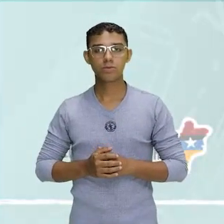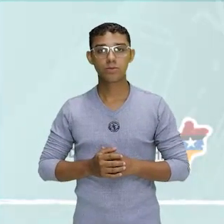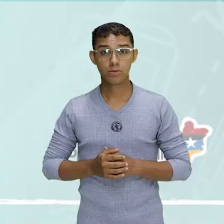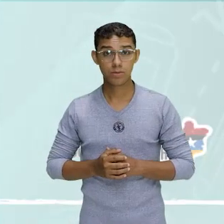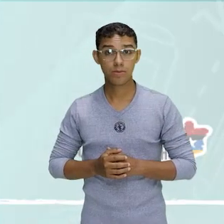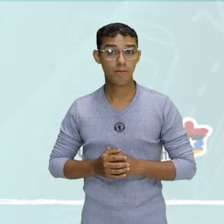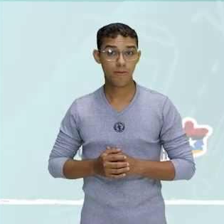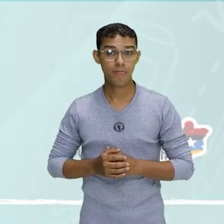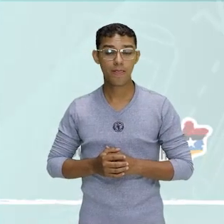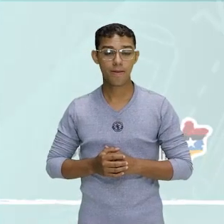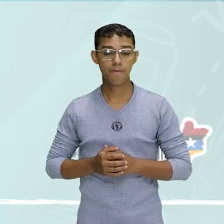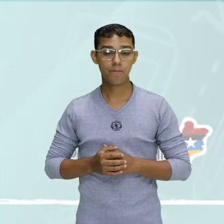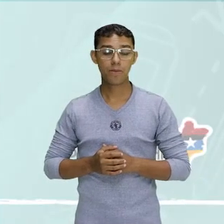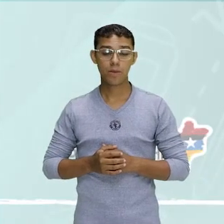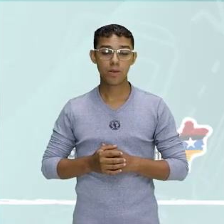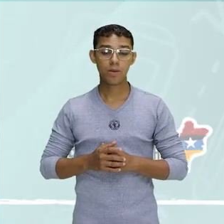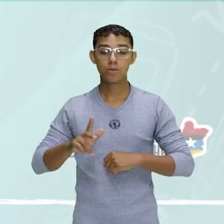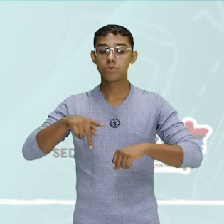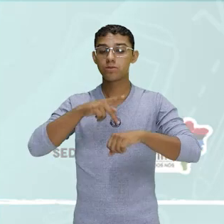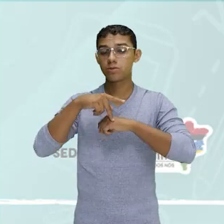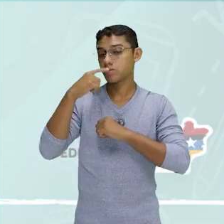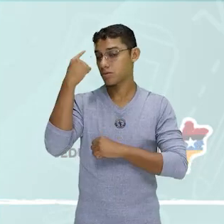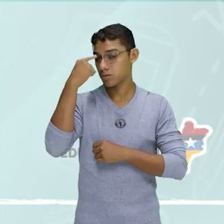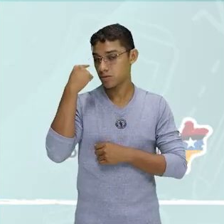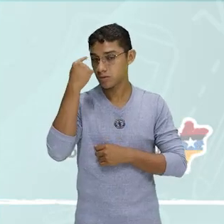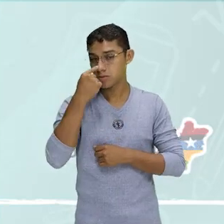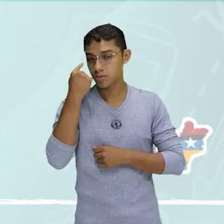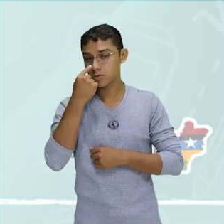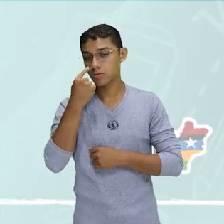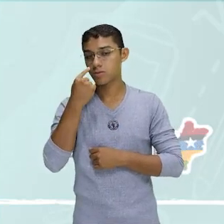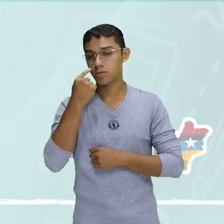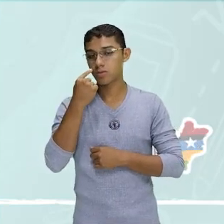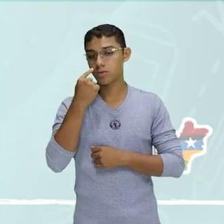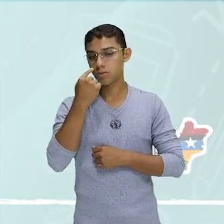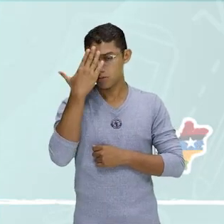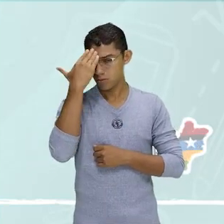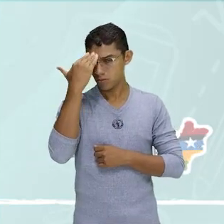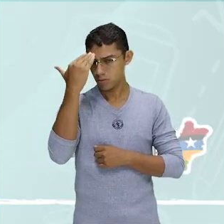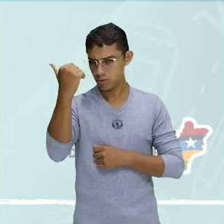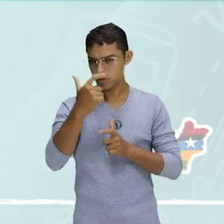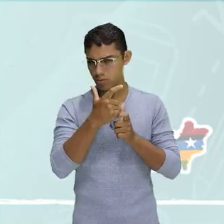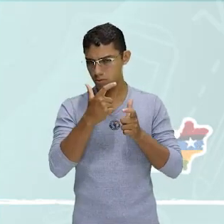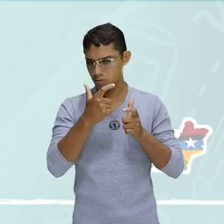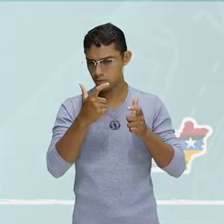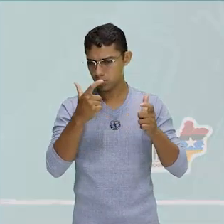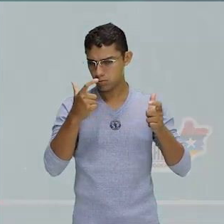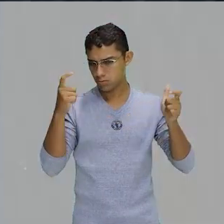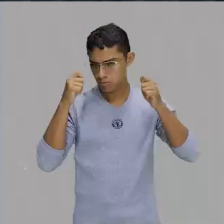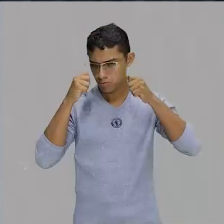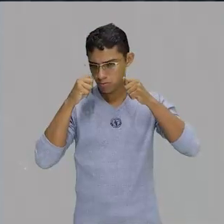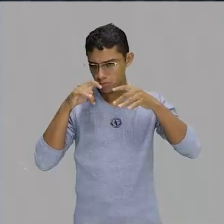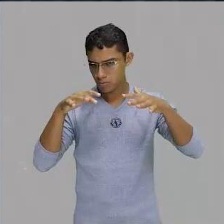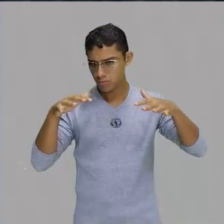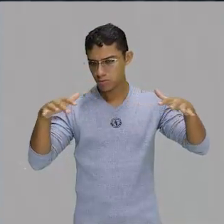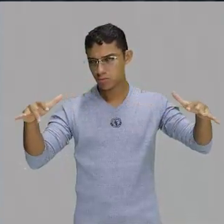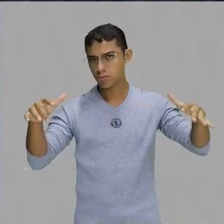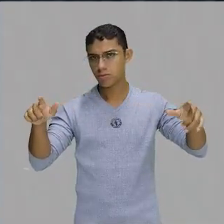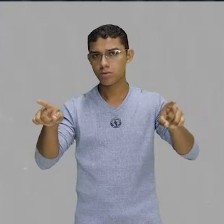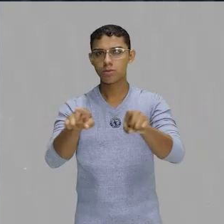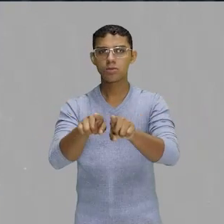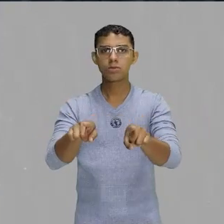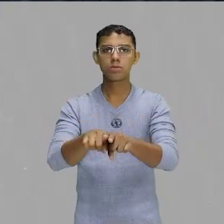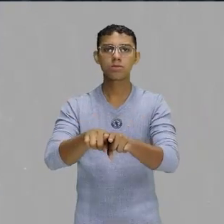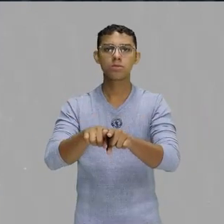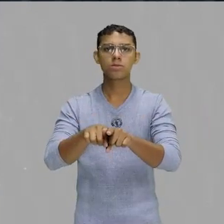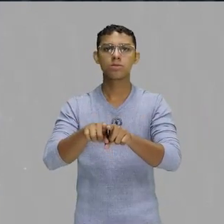Na Espanha, o fenômeno reggaeton não para de crescer. E não é só na Espanha, gente. Ele está